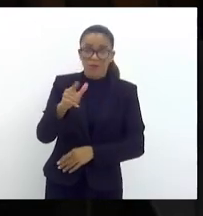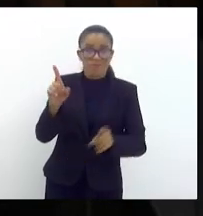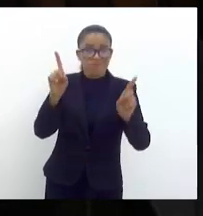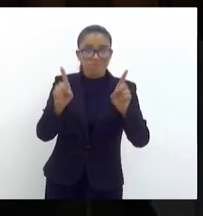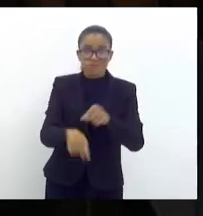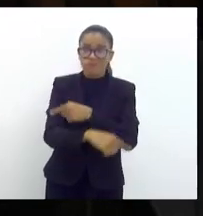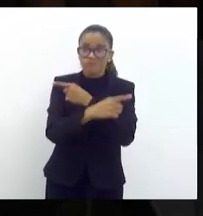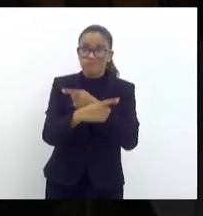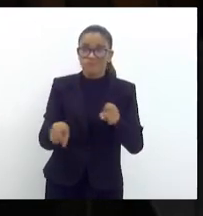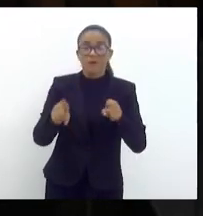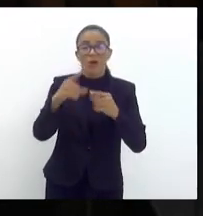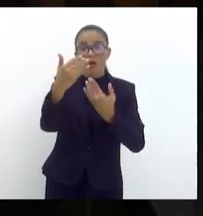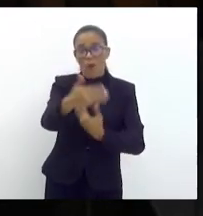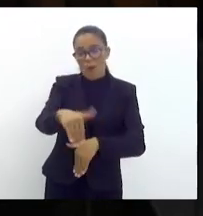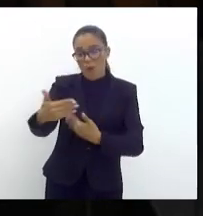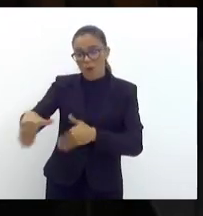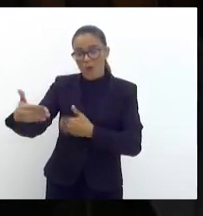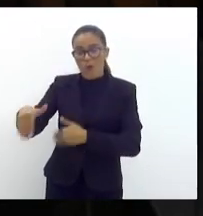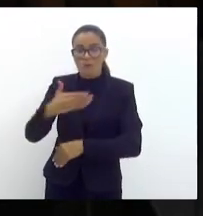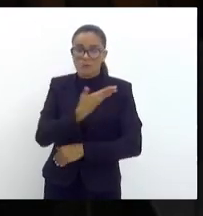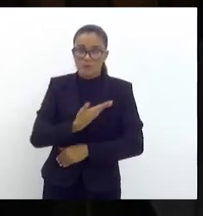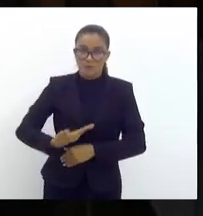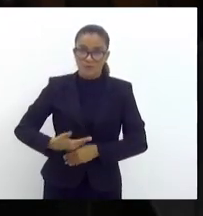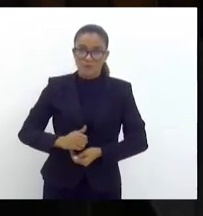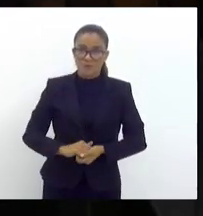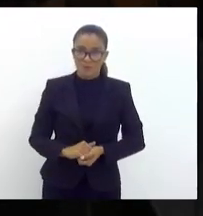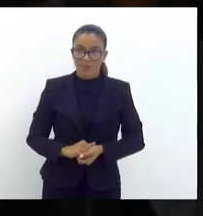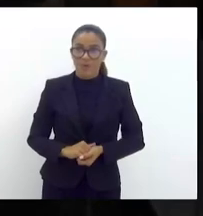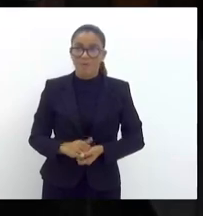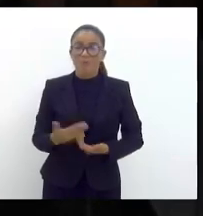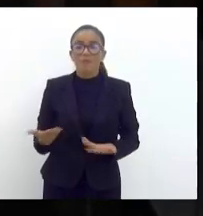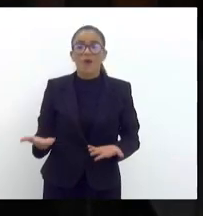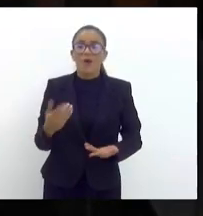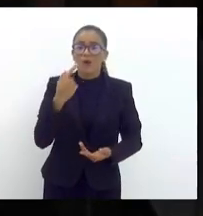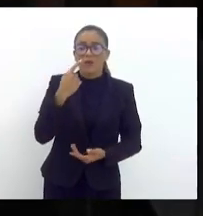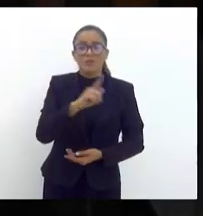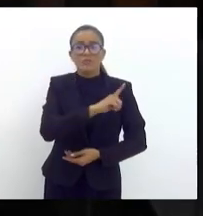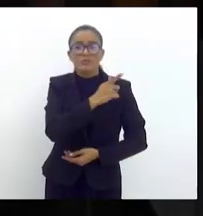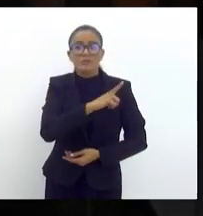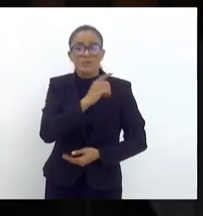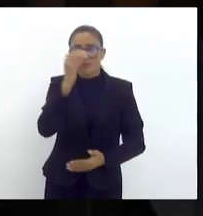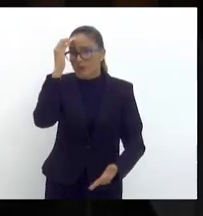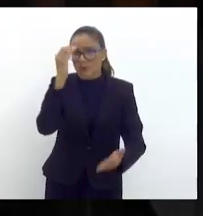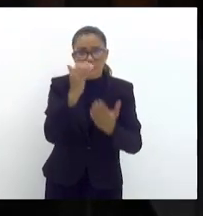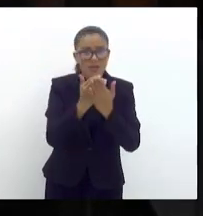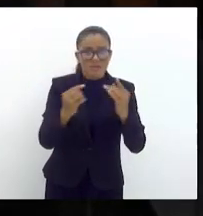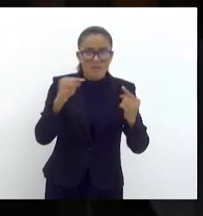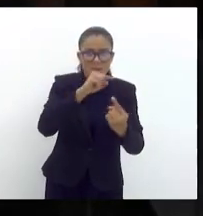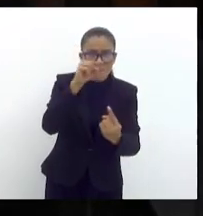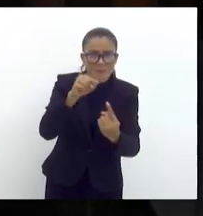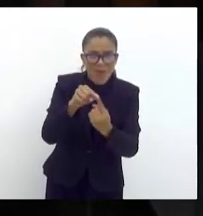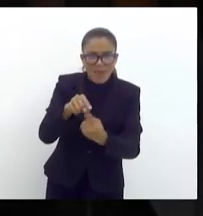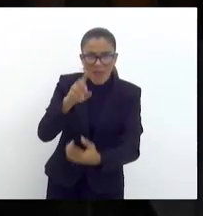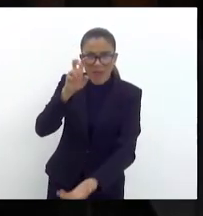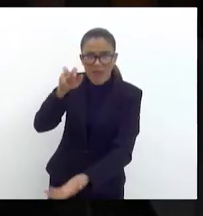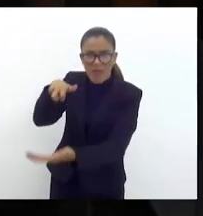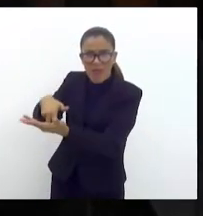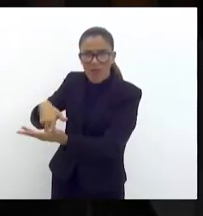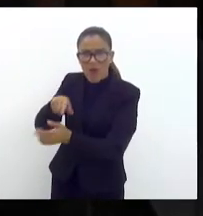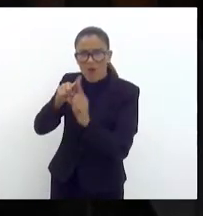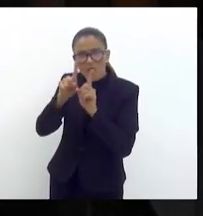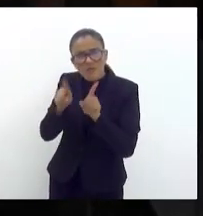público. Ora, o gestor não cumpre a meta. Aí você pune o funcionalismo?